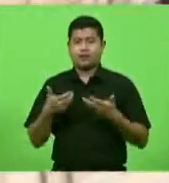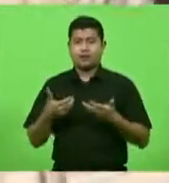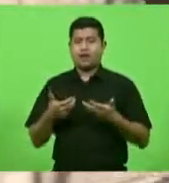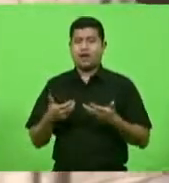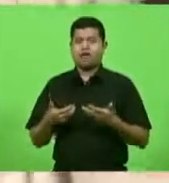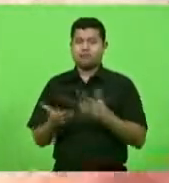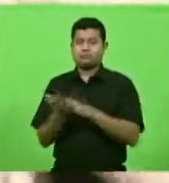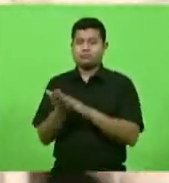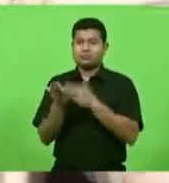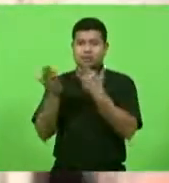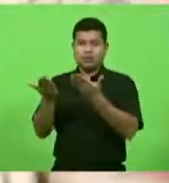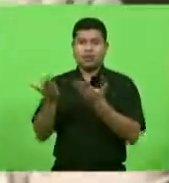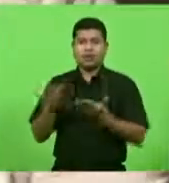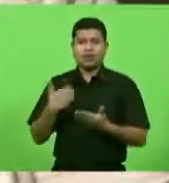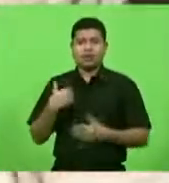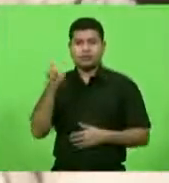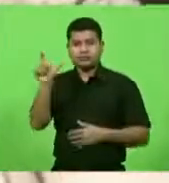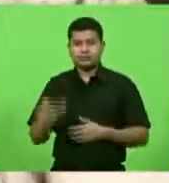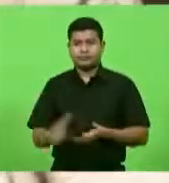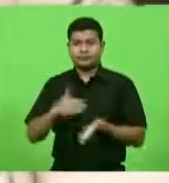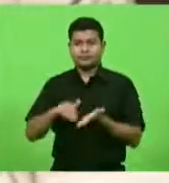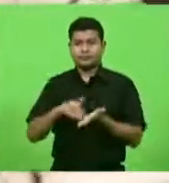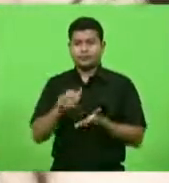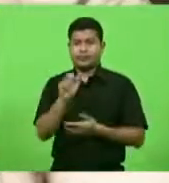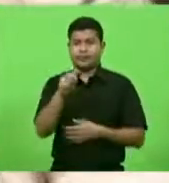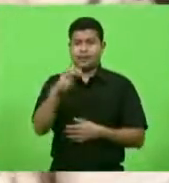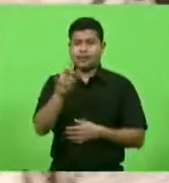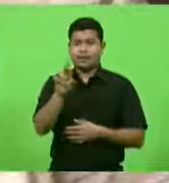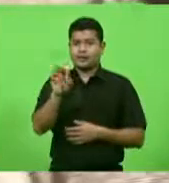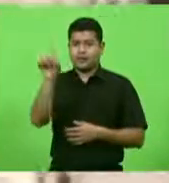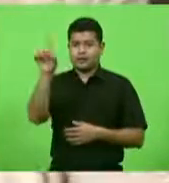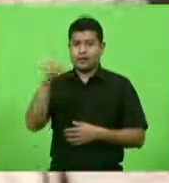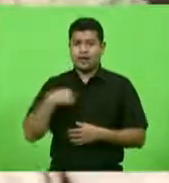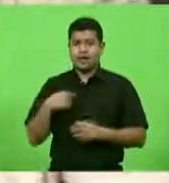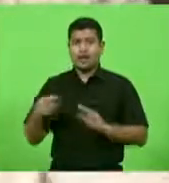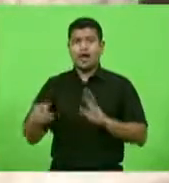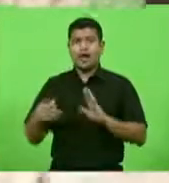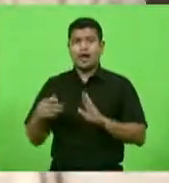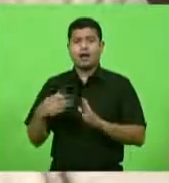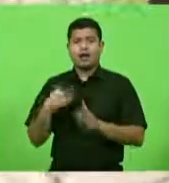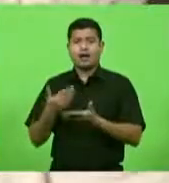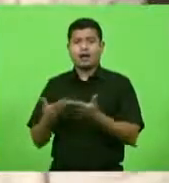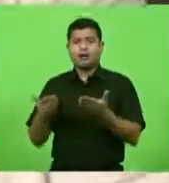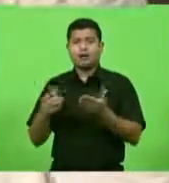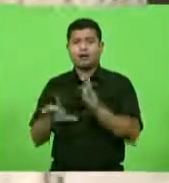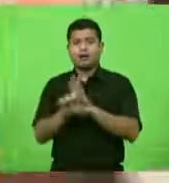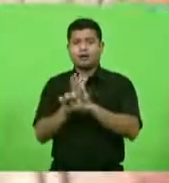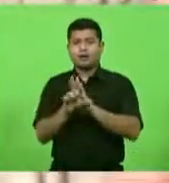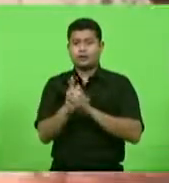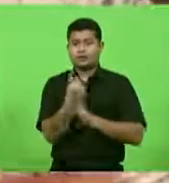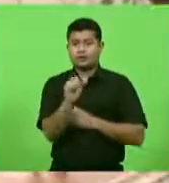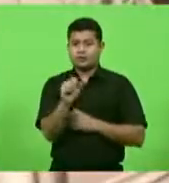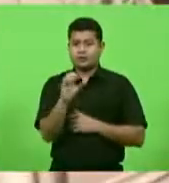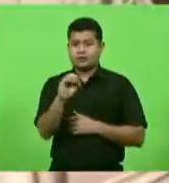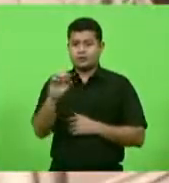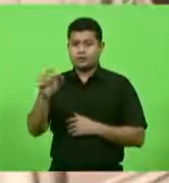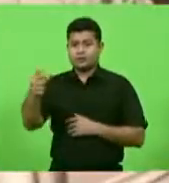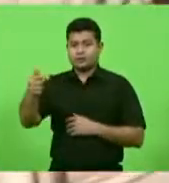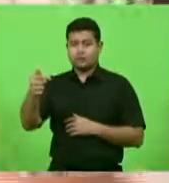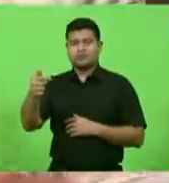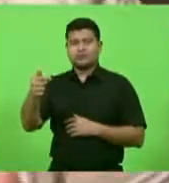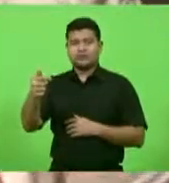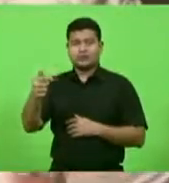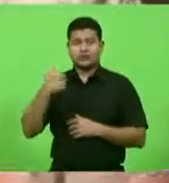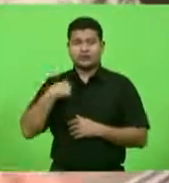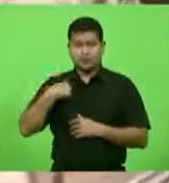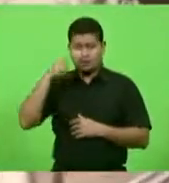trouxe a prorrogação da MP228 nós a transformamos na lei 18007 os deputados devem lembrar